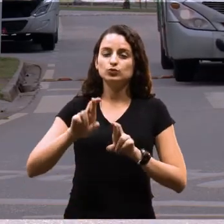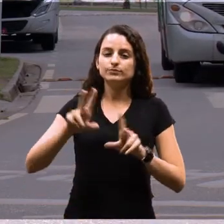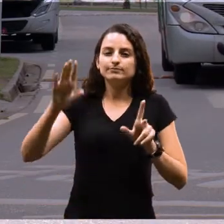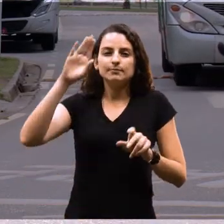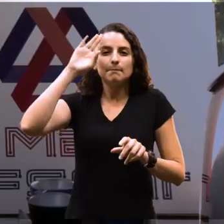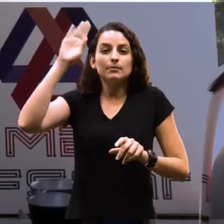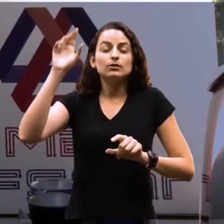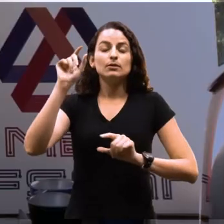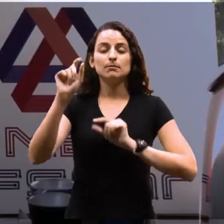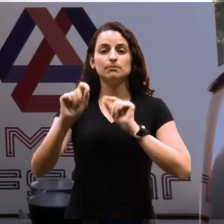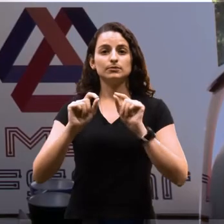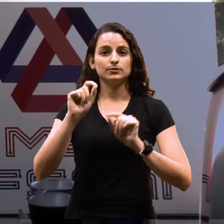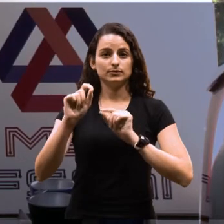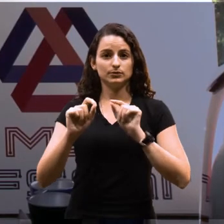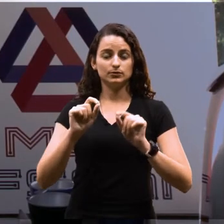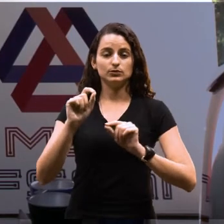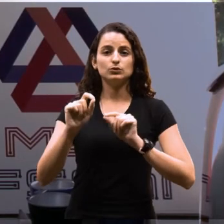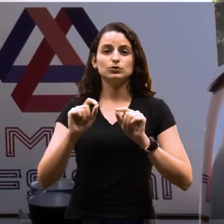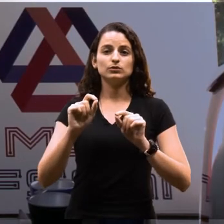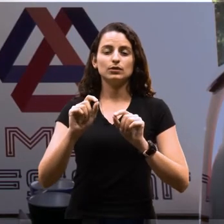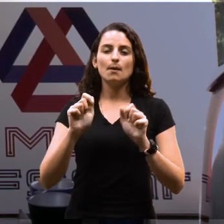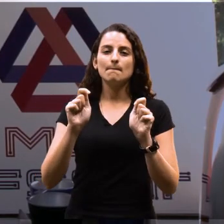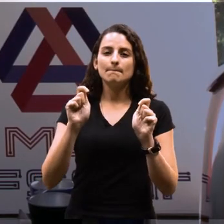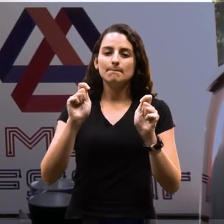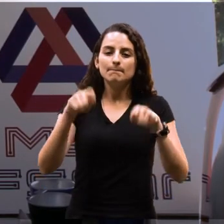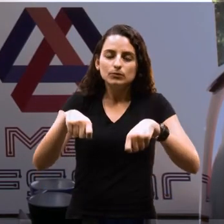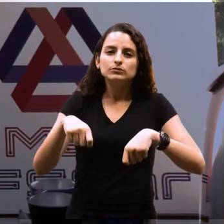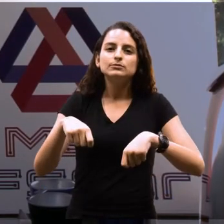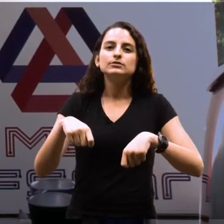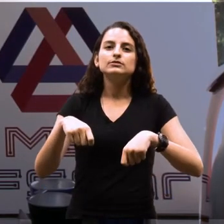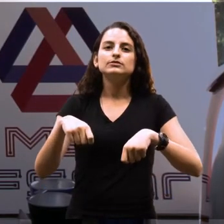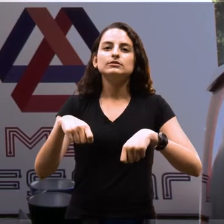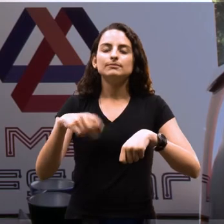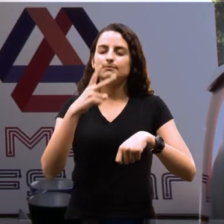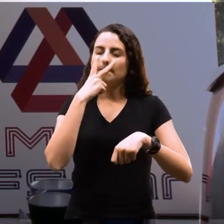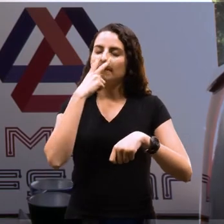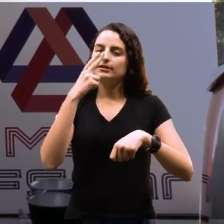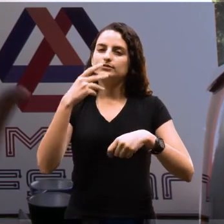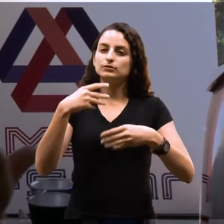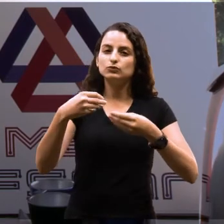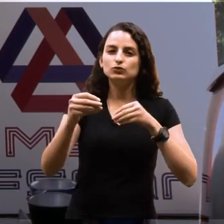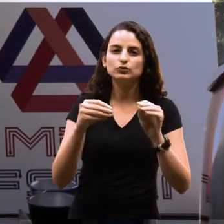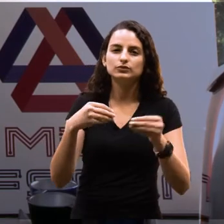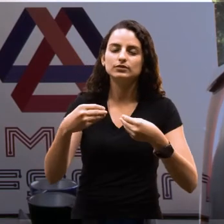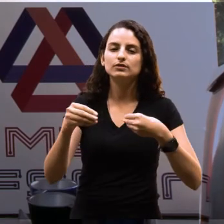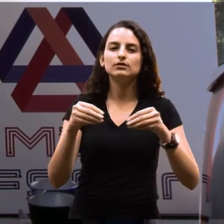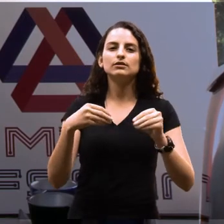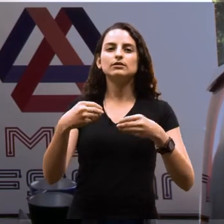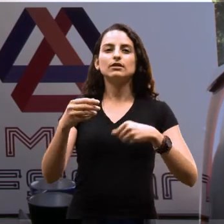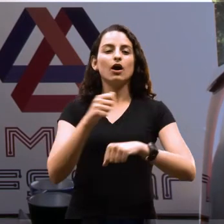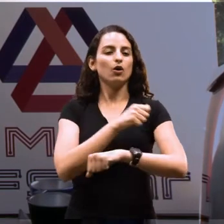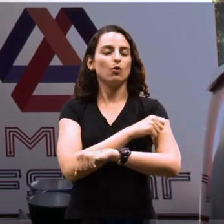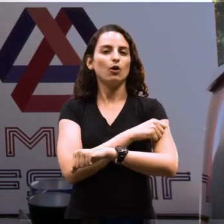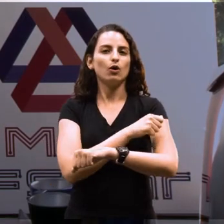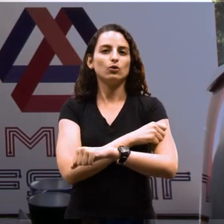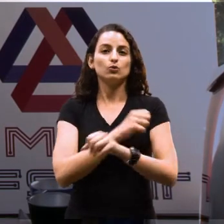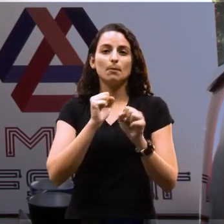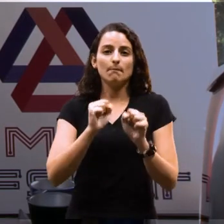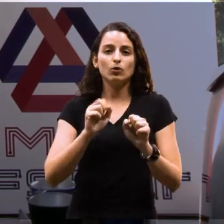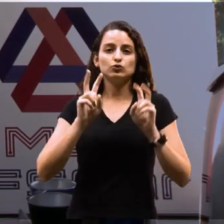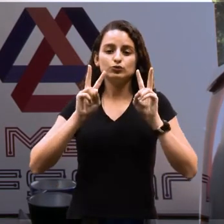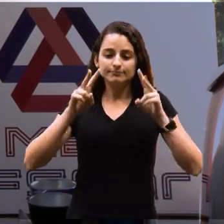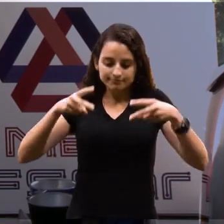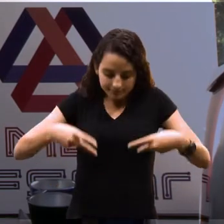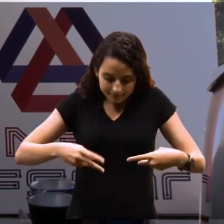diferencial que eu vejo no nosso curso é a possibilidade de... É flexibilidade, né? É possibilidade do aluno